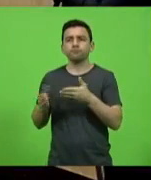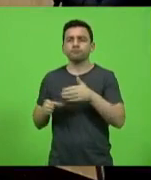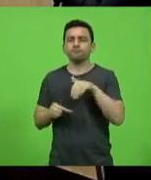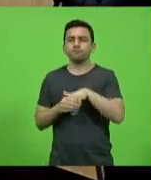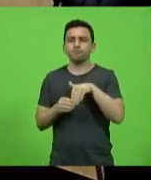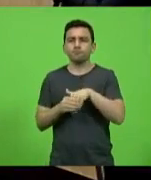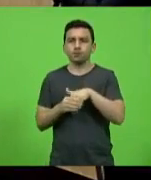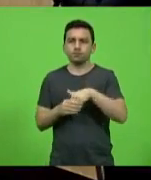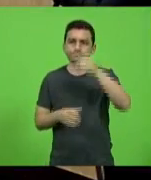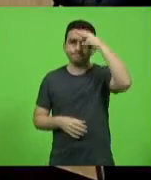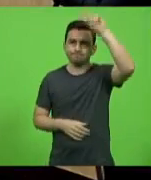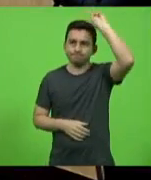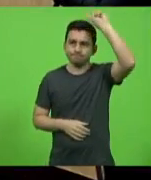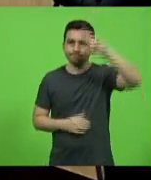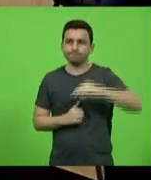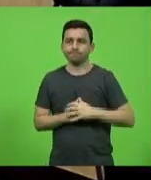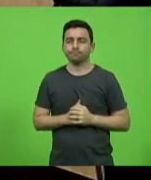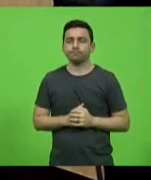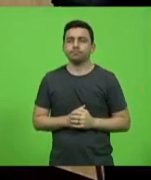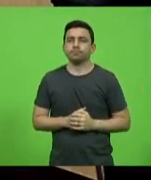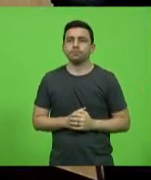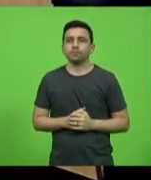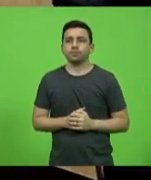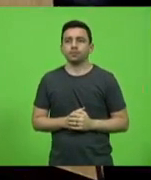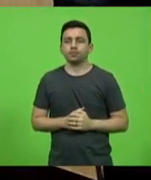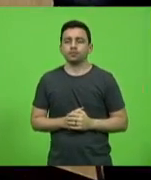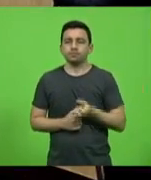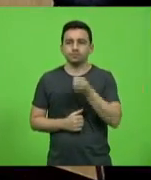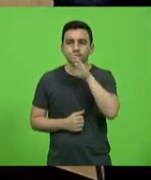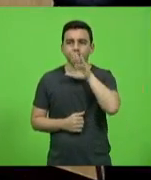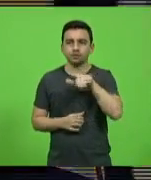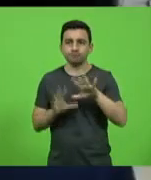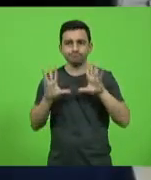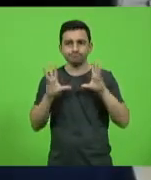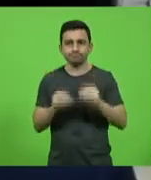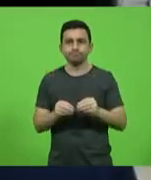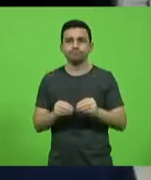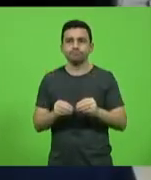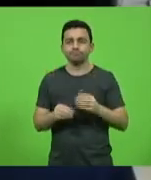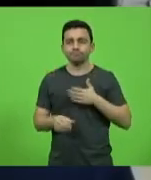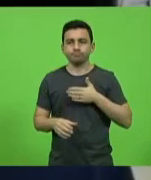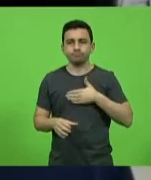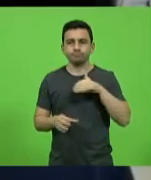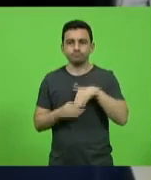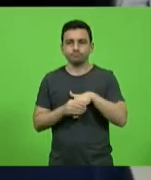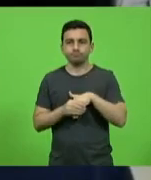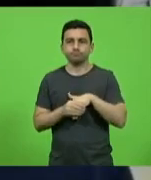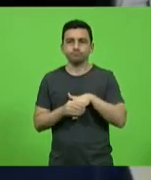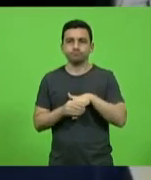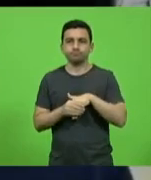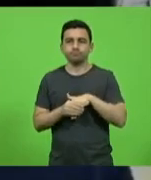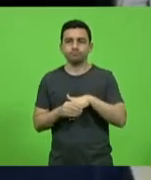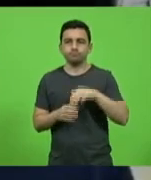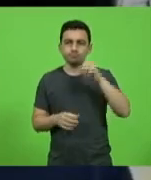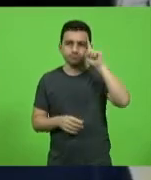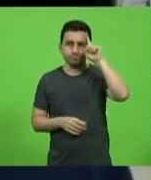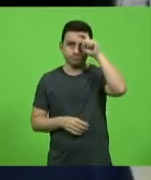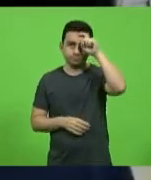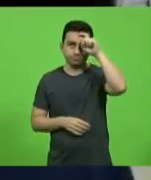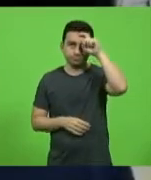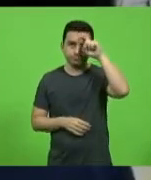Preso? Boa tarde a todos. Eu voto no deputado Marcos Vieira,